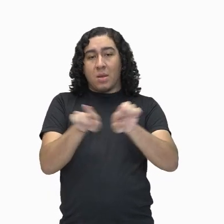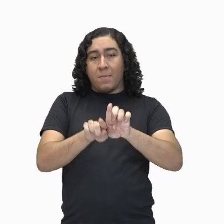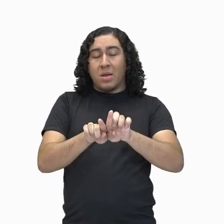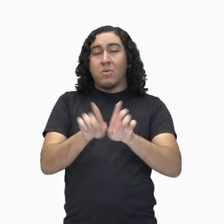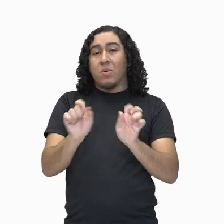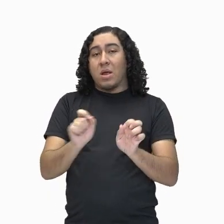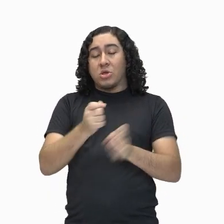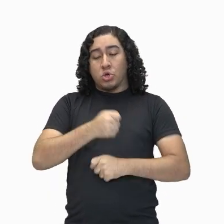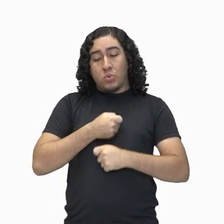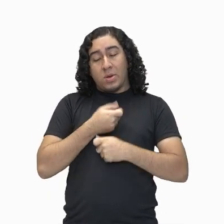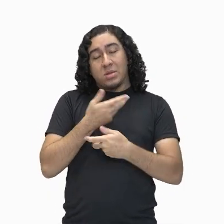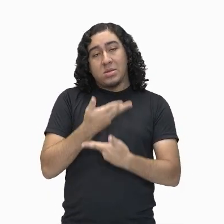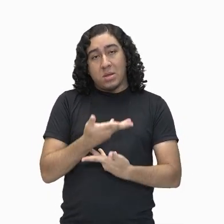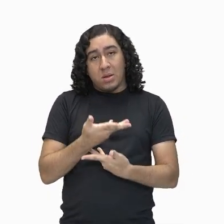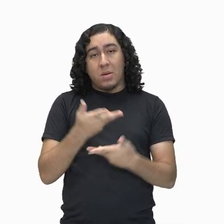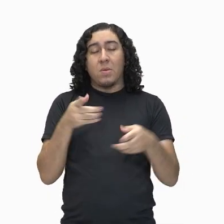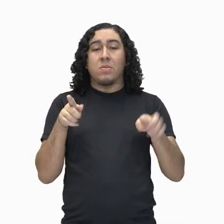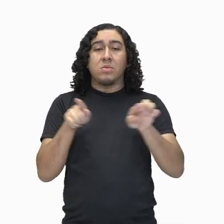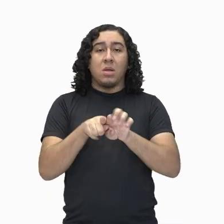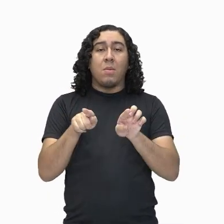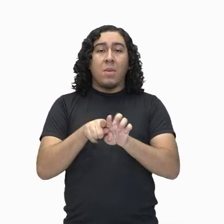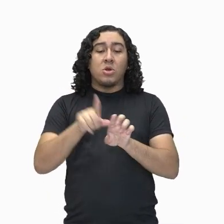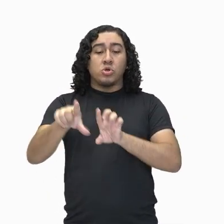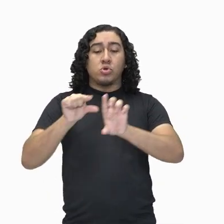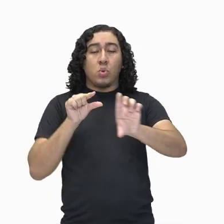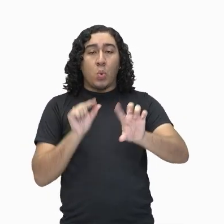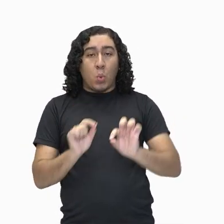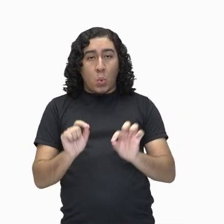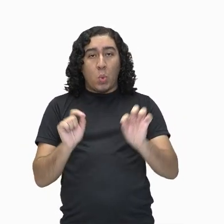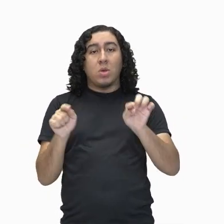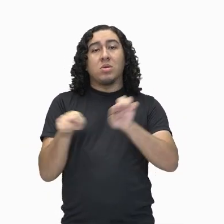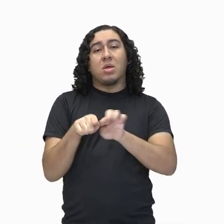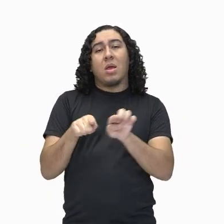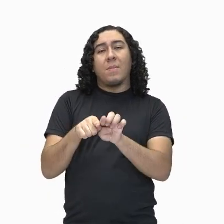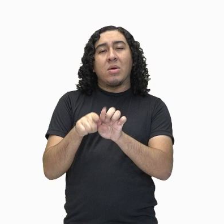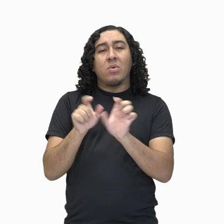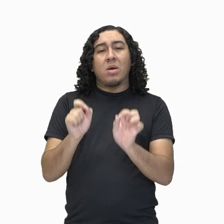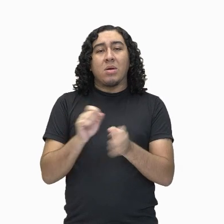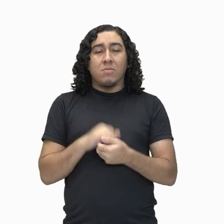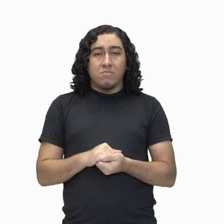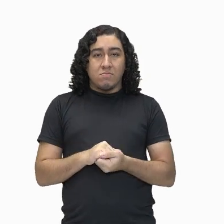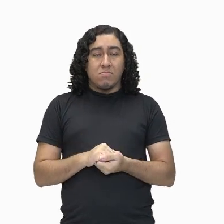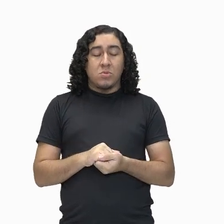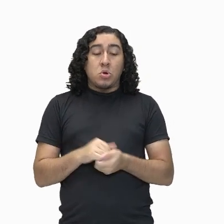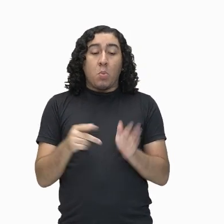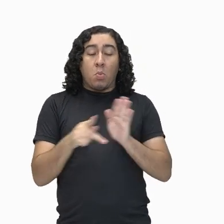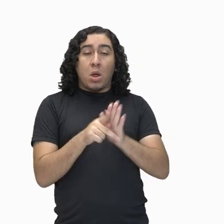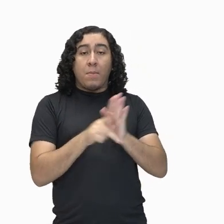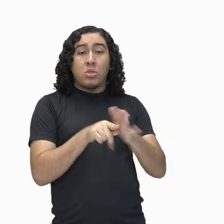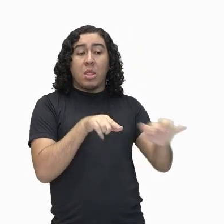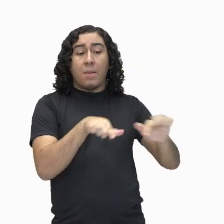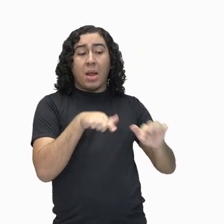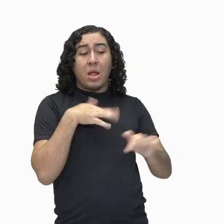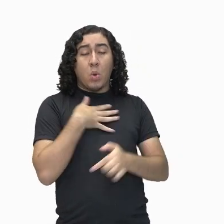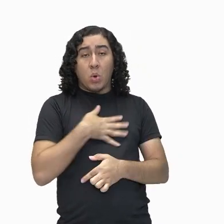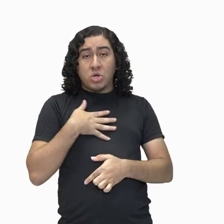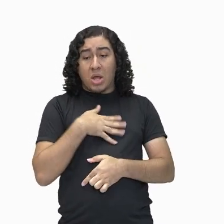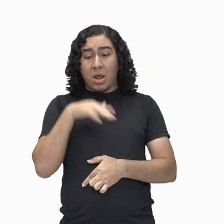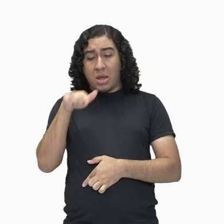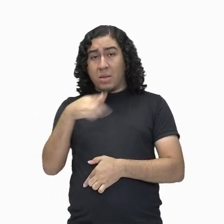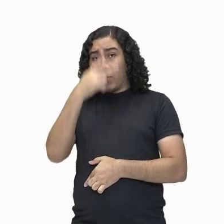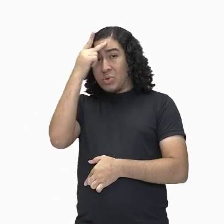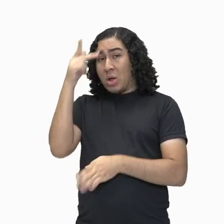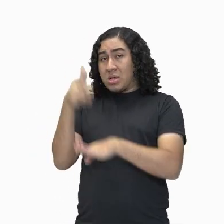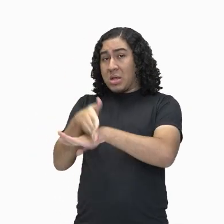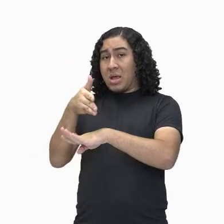expressão, de escolha, de satisfação no trabalho. Eles não têm esse acesso.